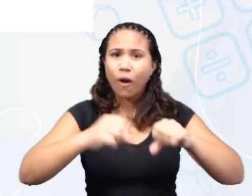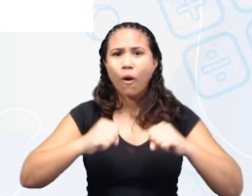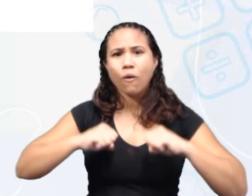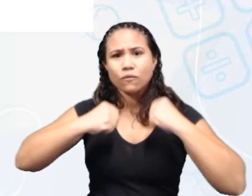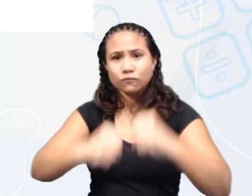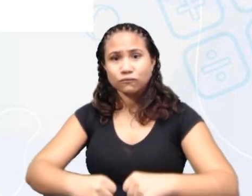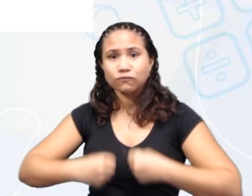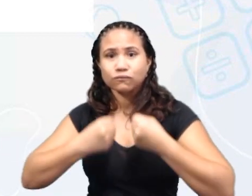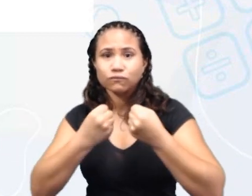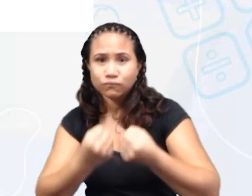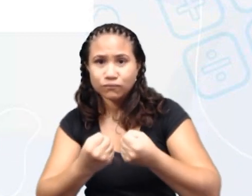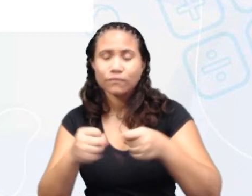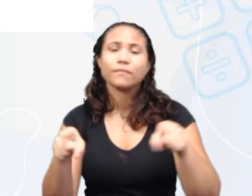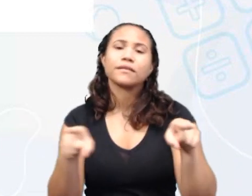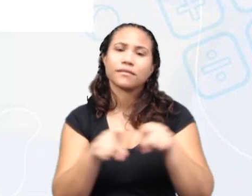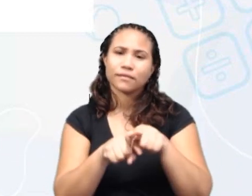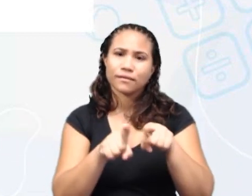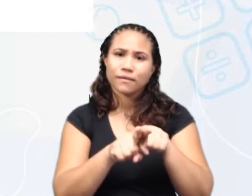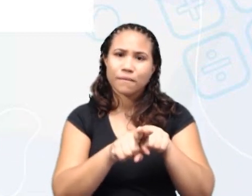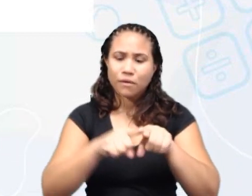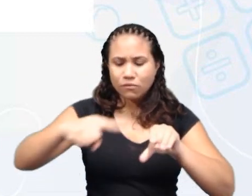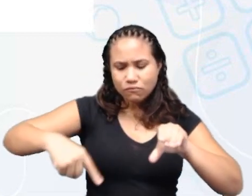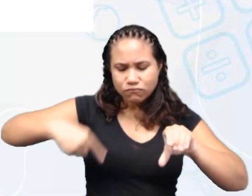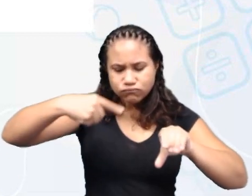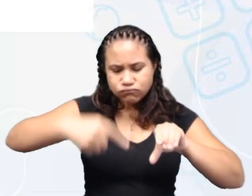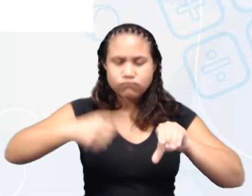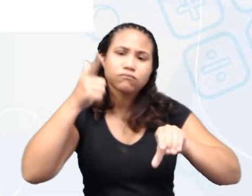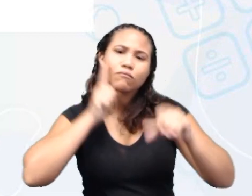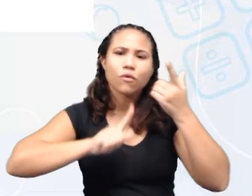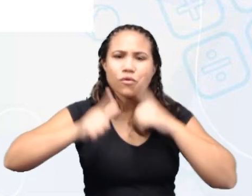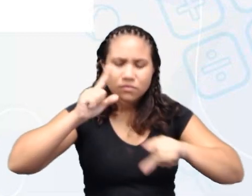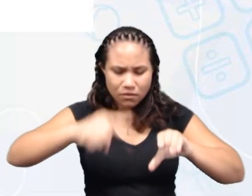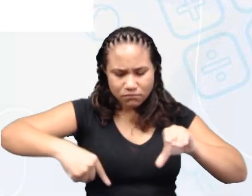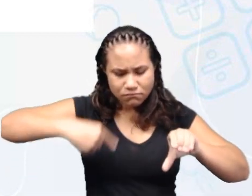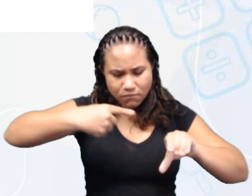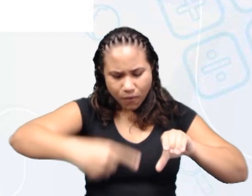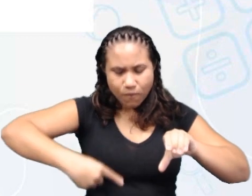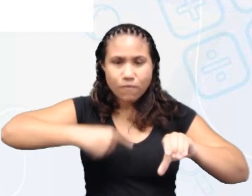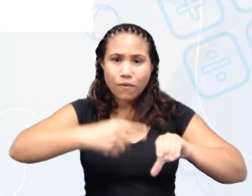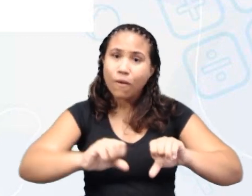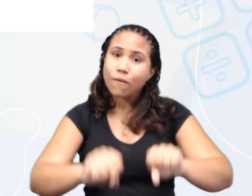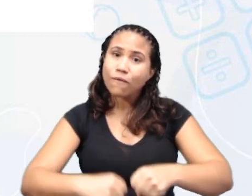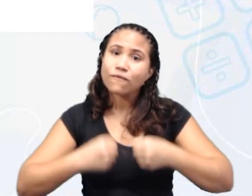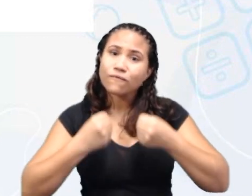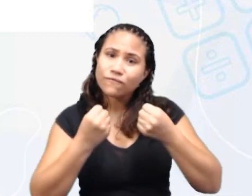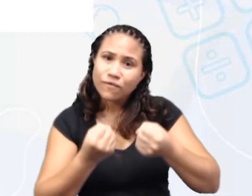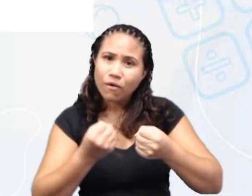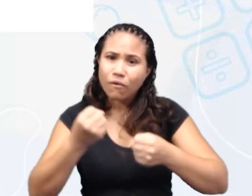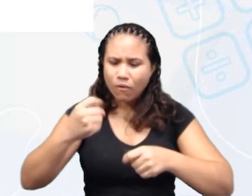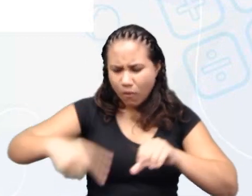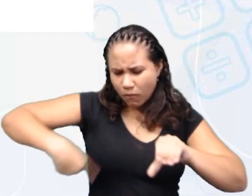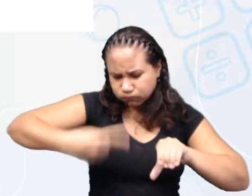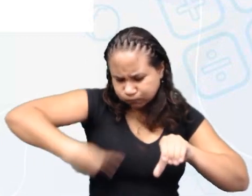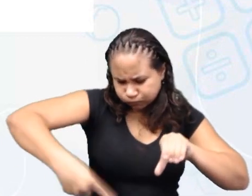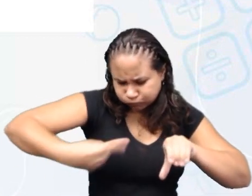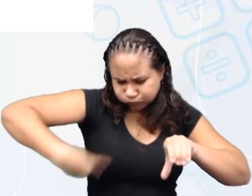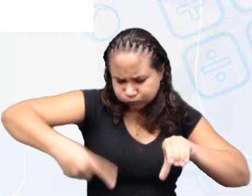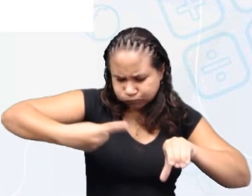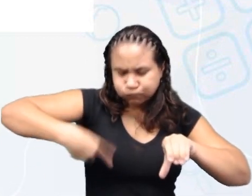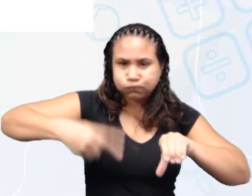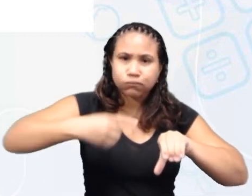aplicada à roda faz com que o eixo gire, o que pode ser usado para aumentar a força,